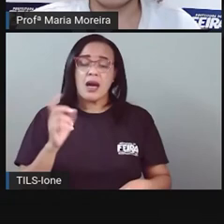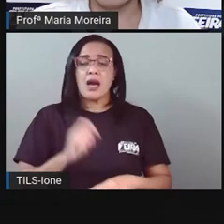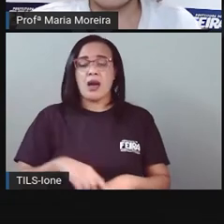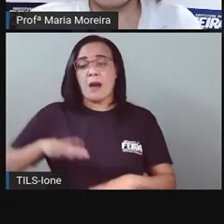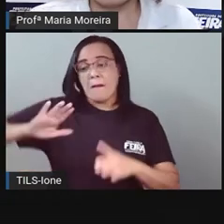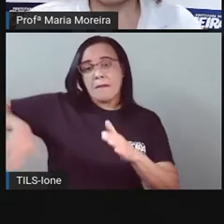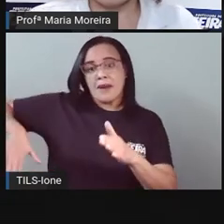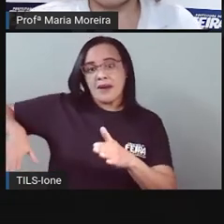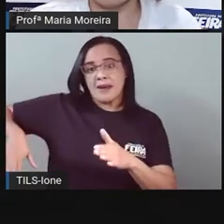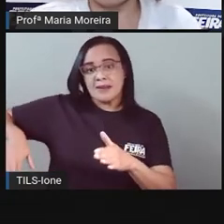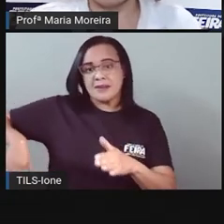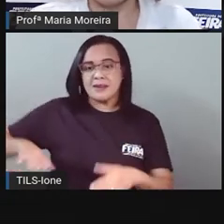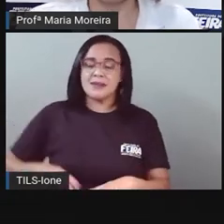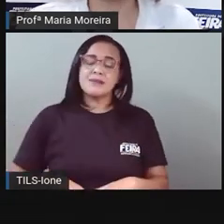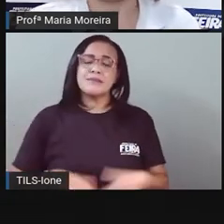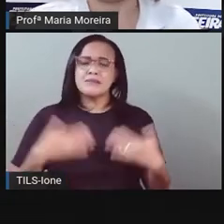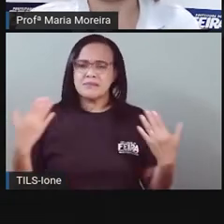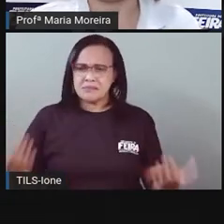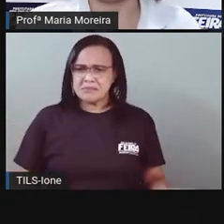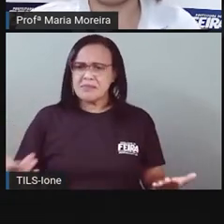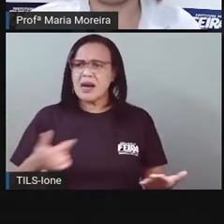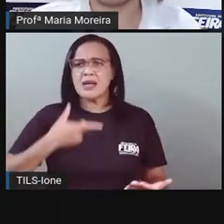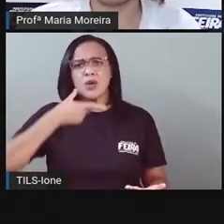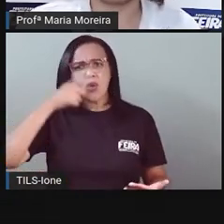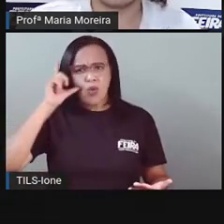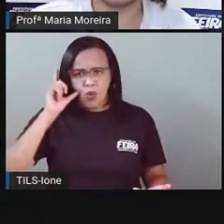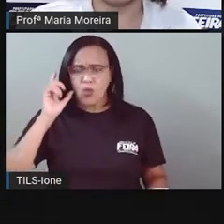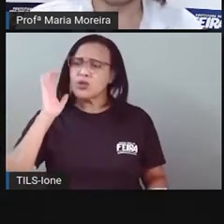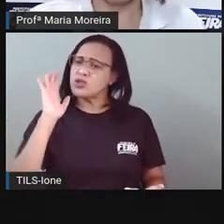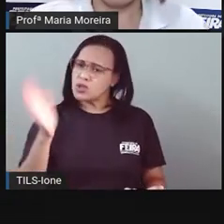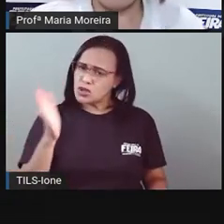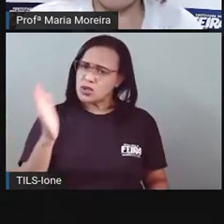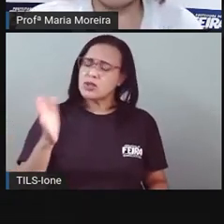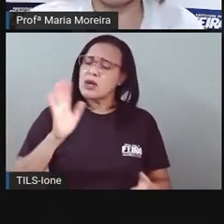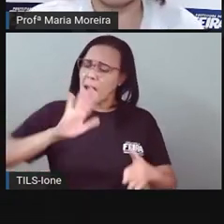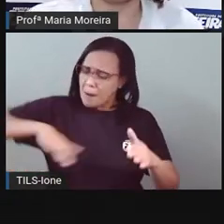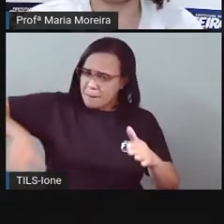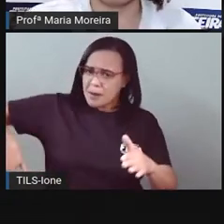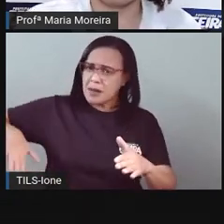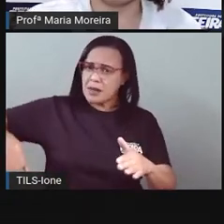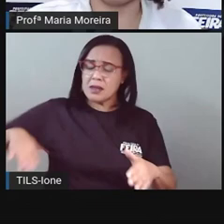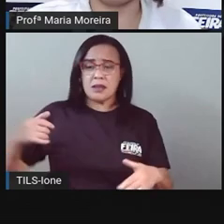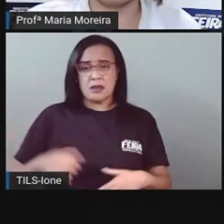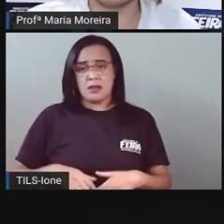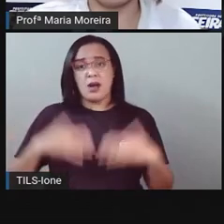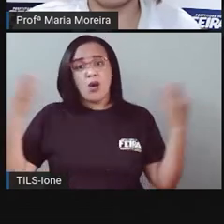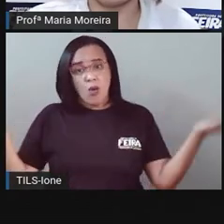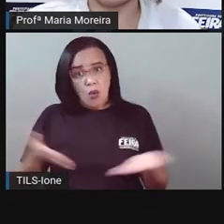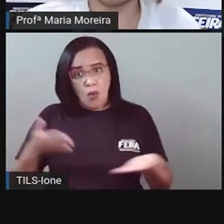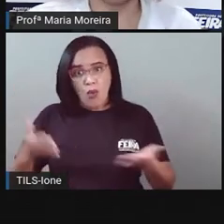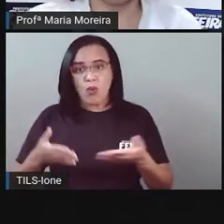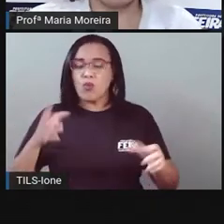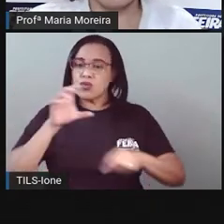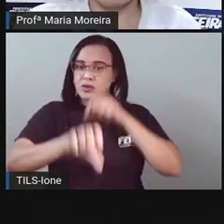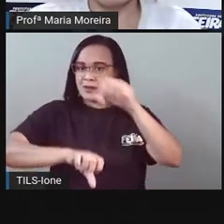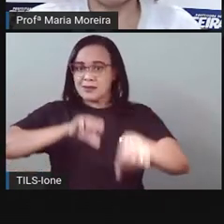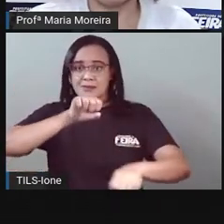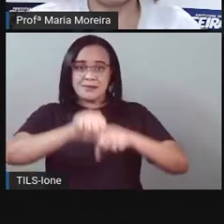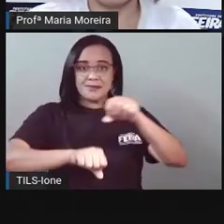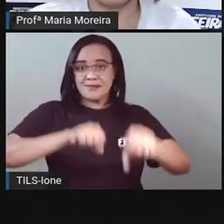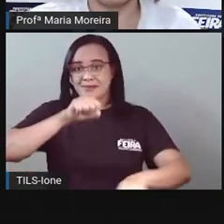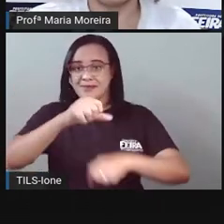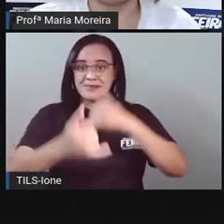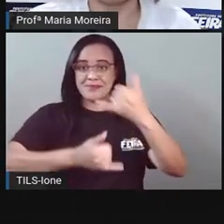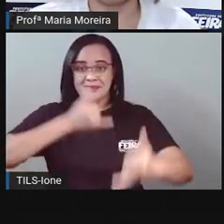só Mas Carol Ontem a gente já foi à praia Hoje a gente pode andar de bicicleta O que é